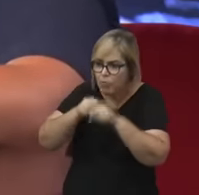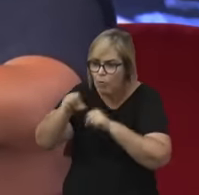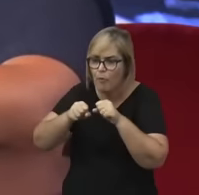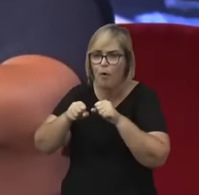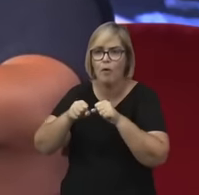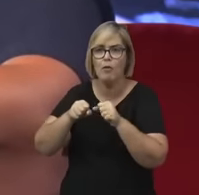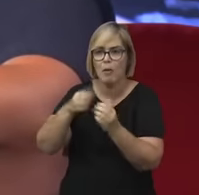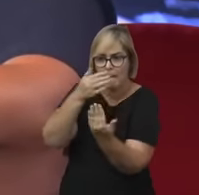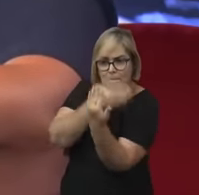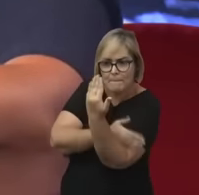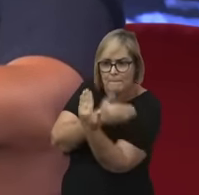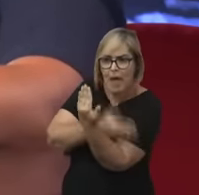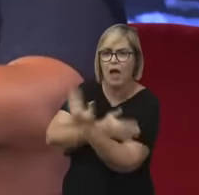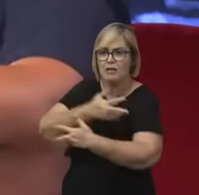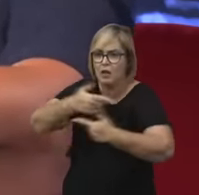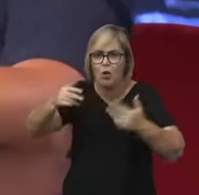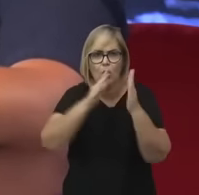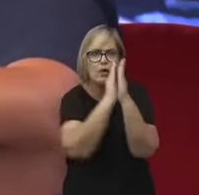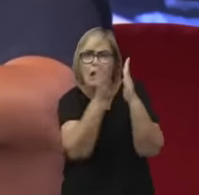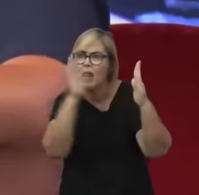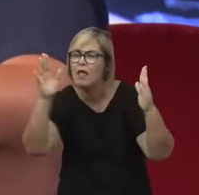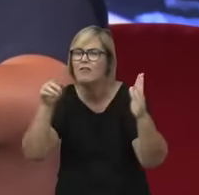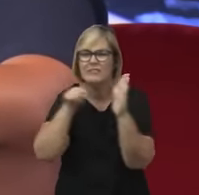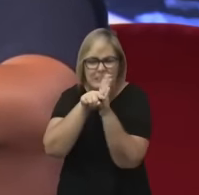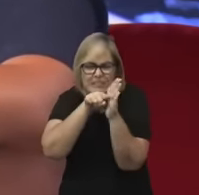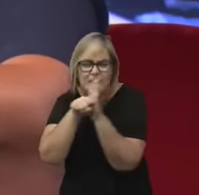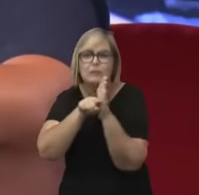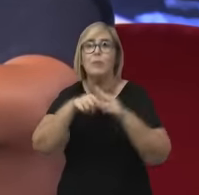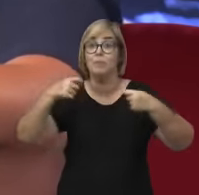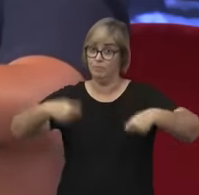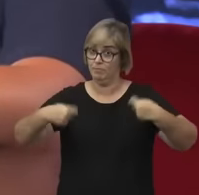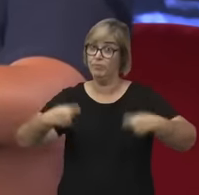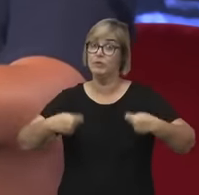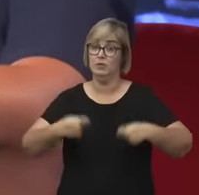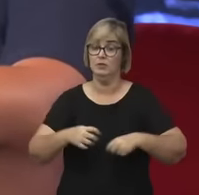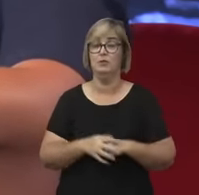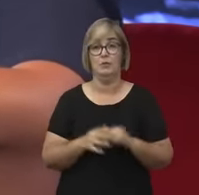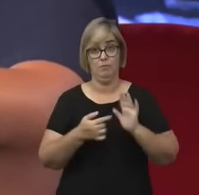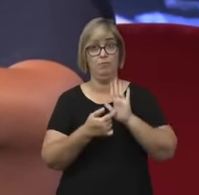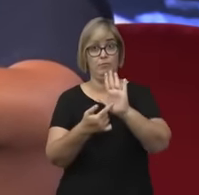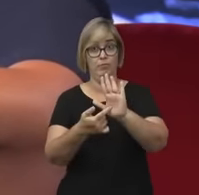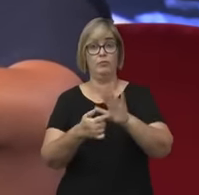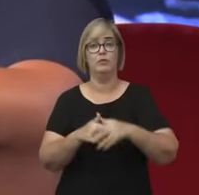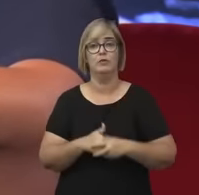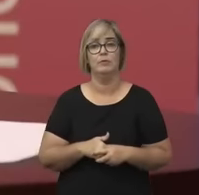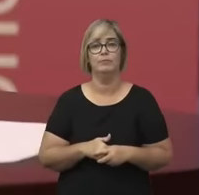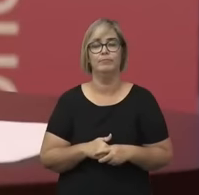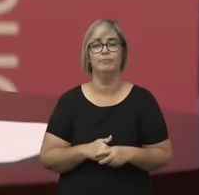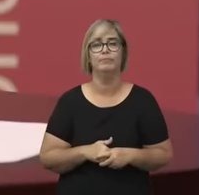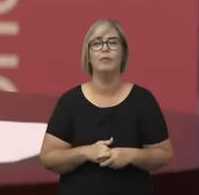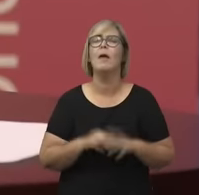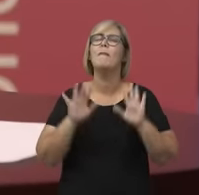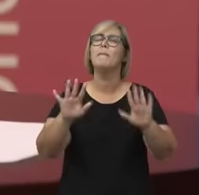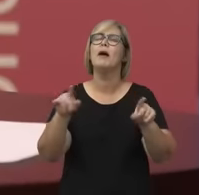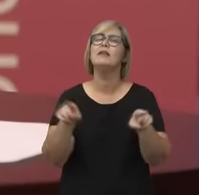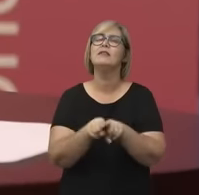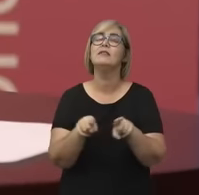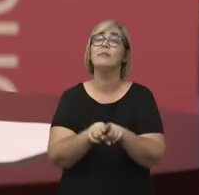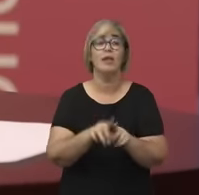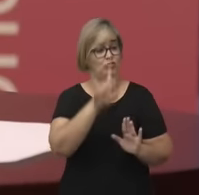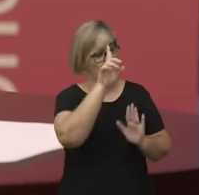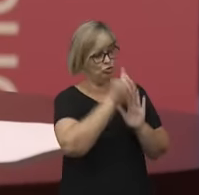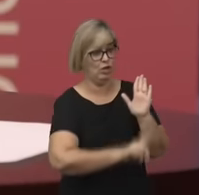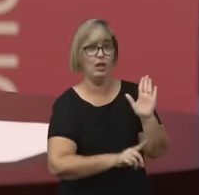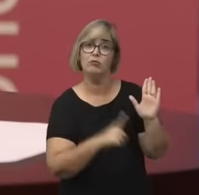que a gente passou, pelos quais as anteriores passaram. Mas também é uma questão de direito.